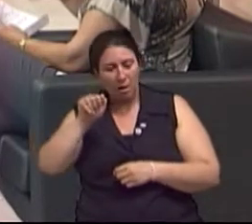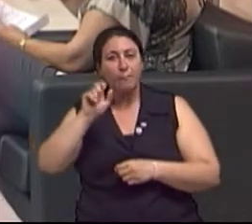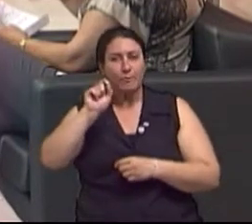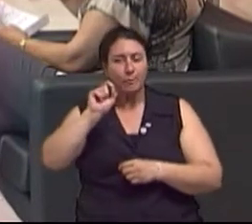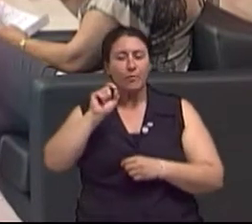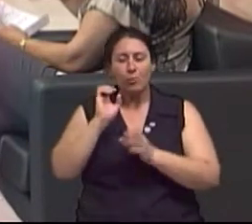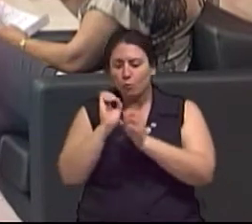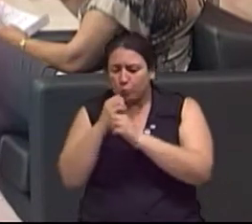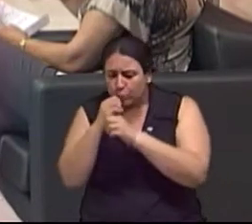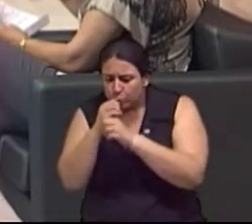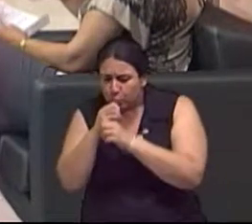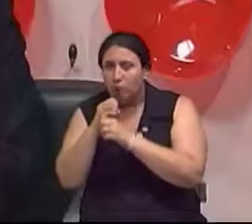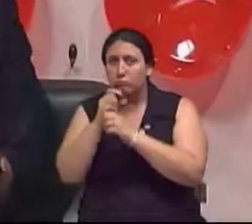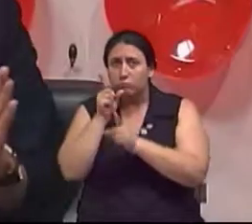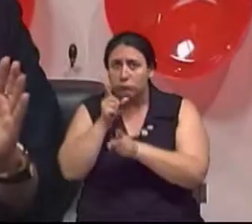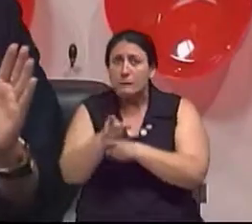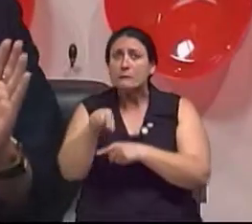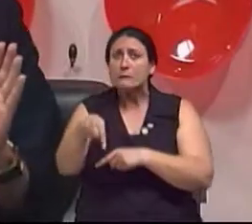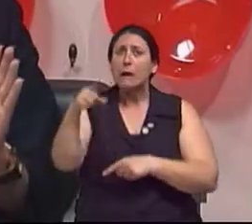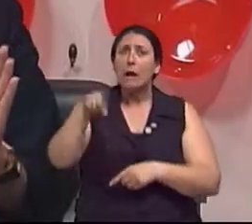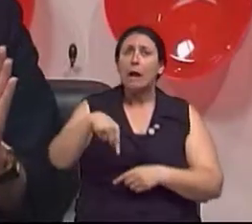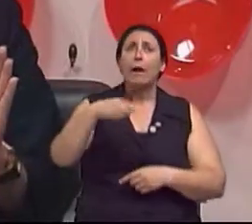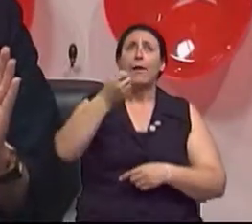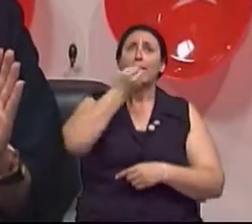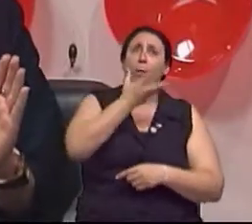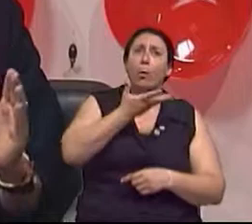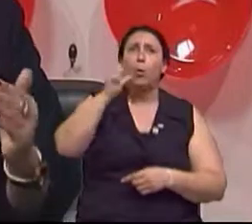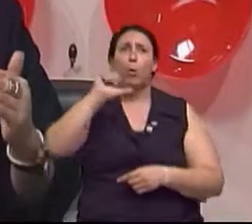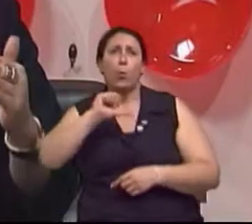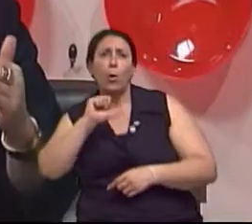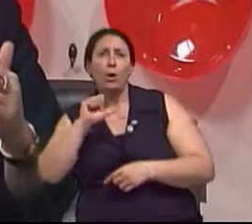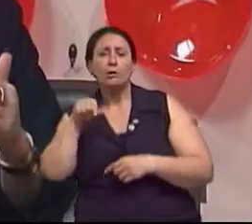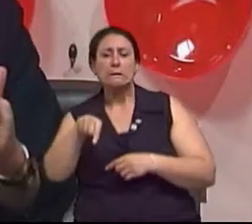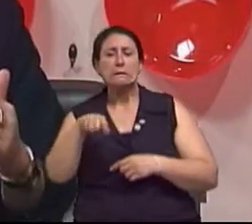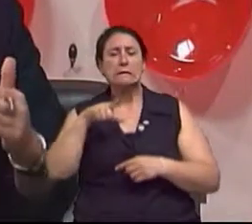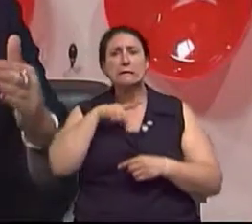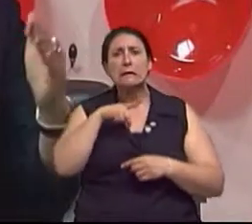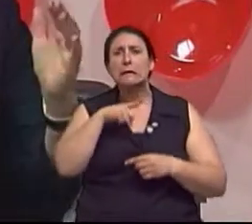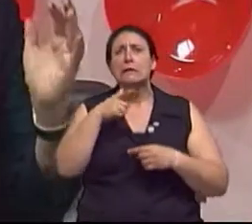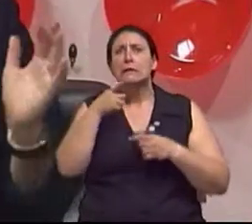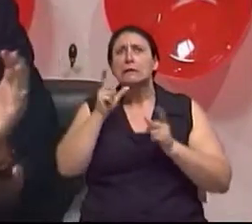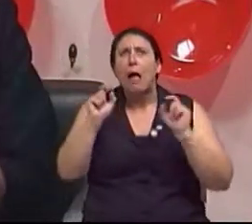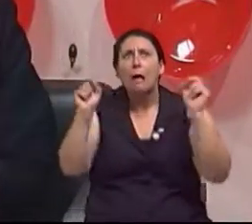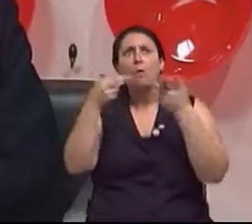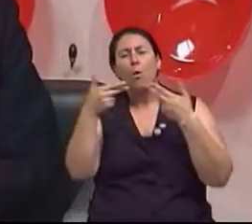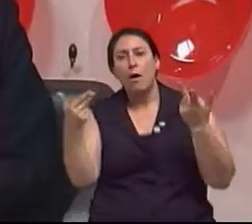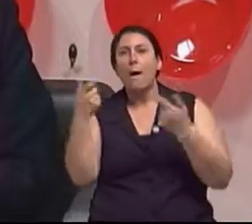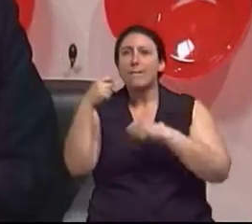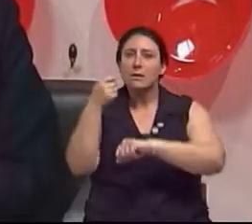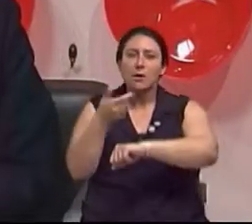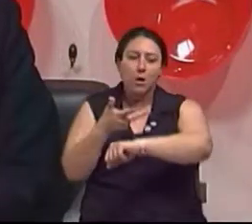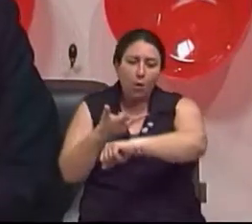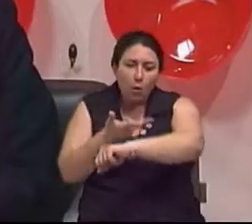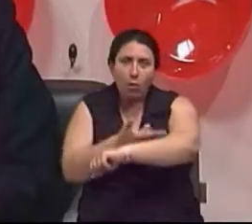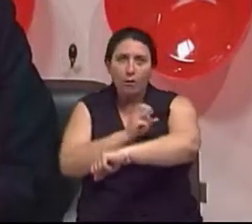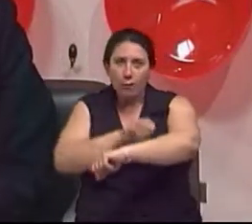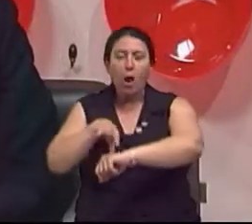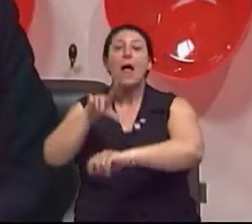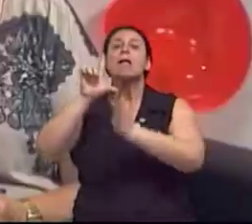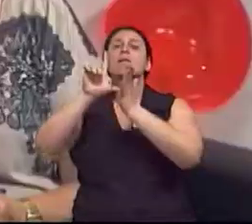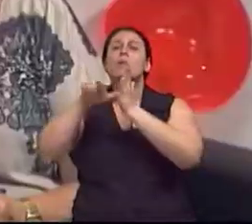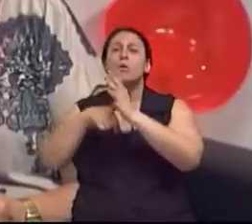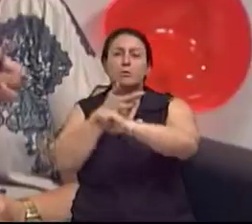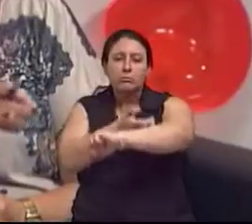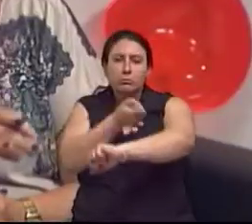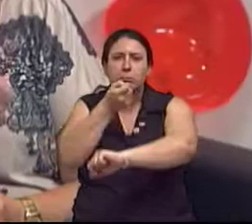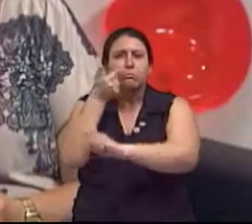o exame anatomopatológico e assim durante toda a cirurgia para ter certeza de que toda a lesão foi extirpada. Ah, exame